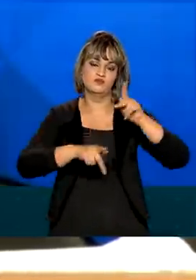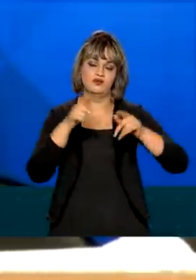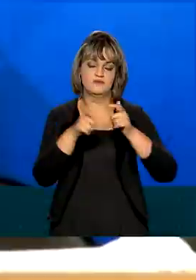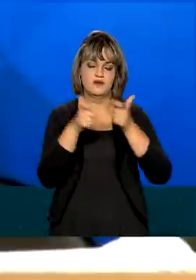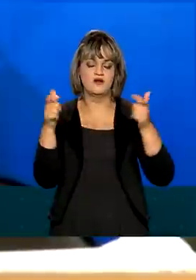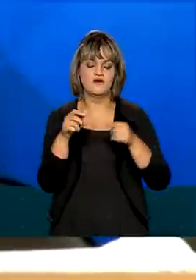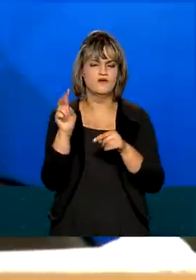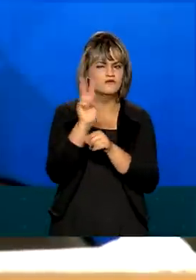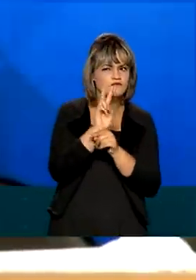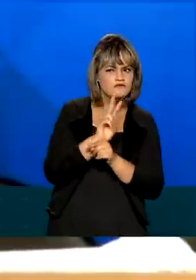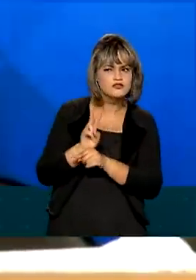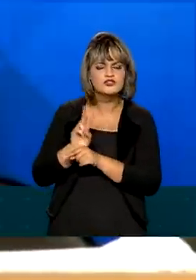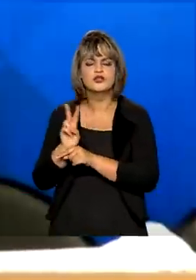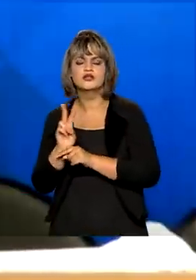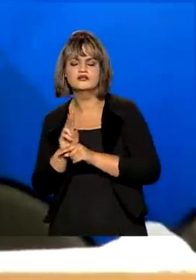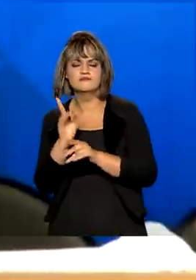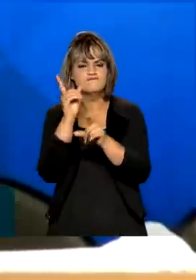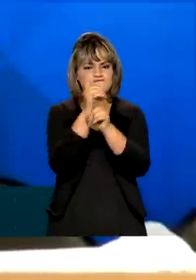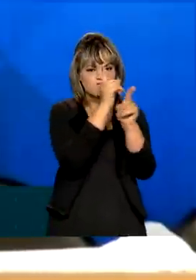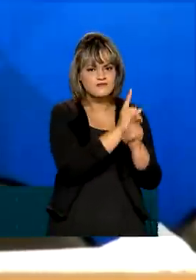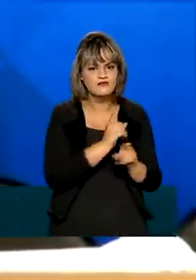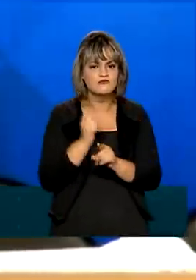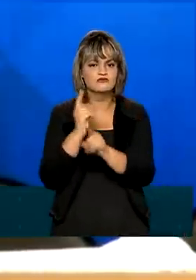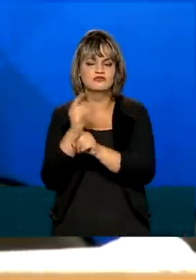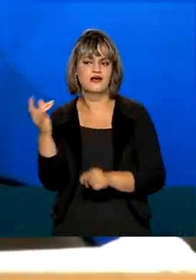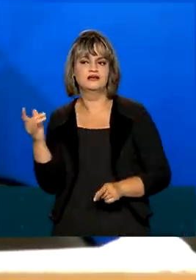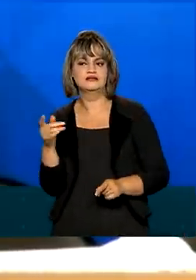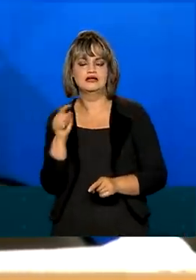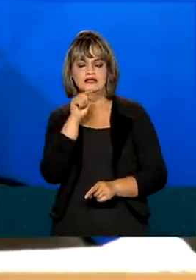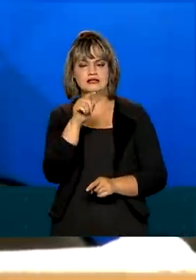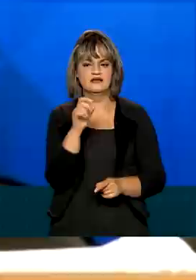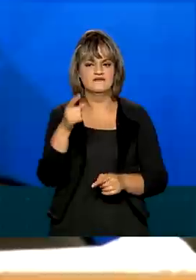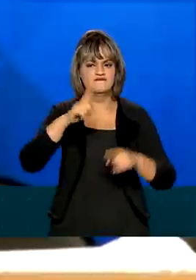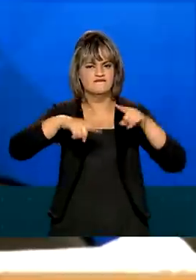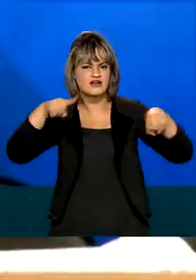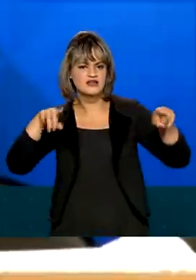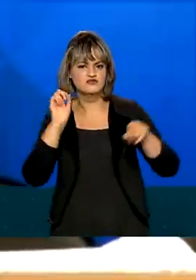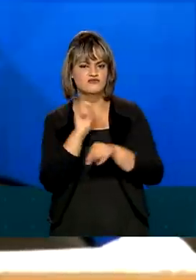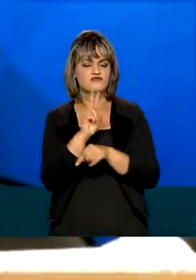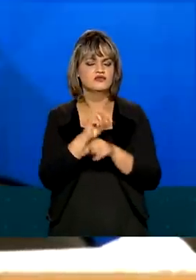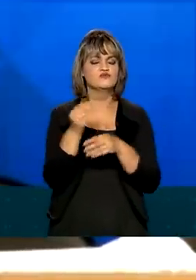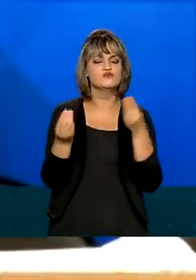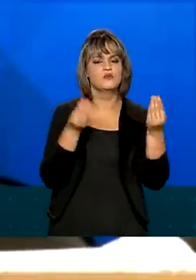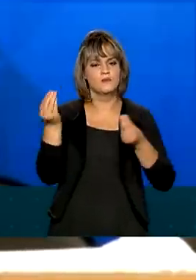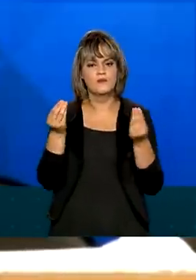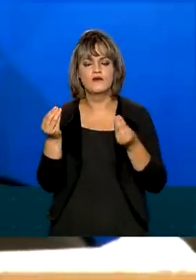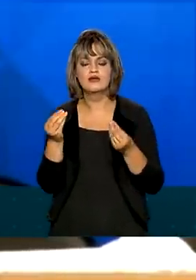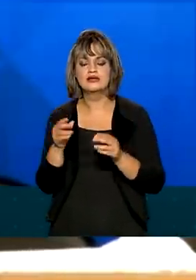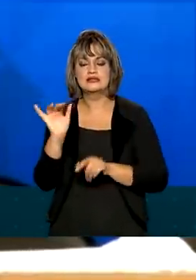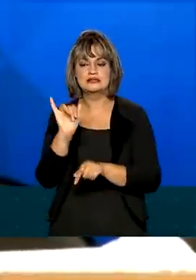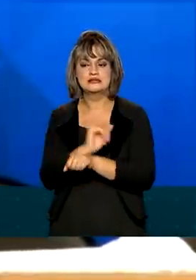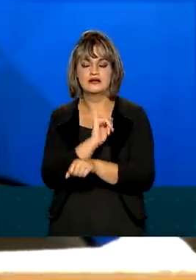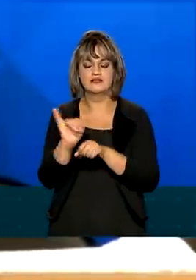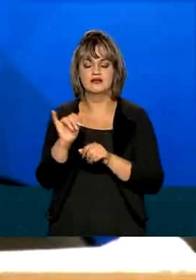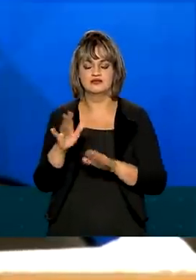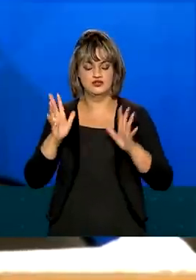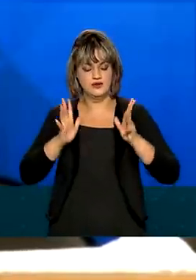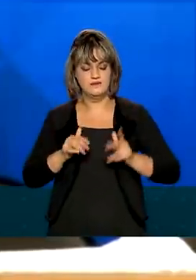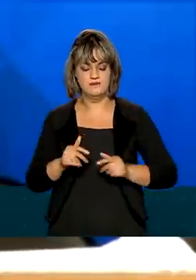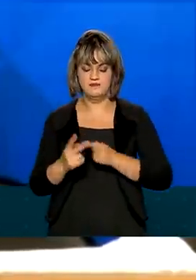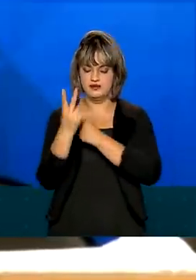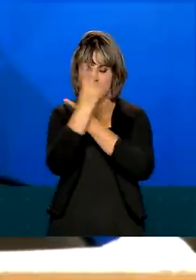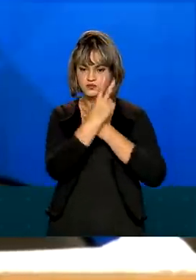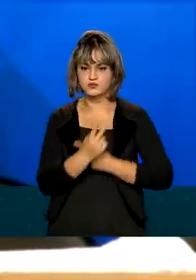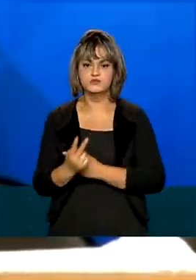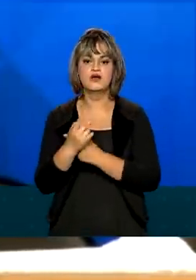vigilância ativa para detectar rápido possíveis novas variantes e das medidas de higiene e saúde pública,